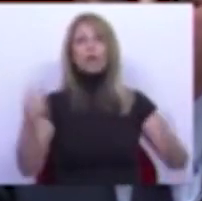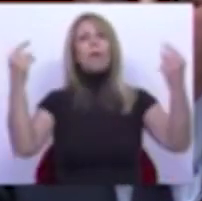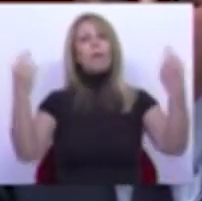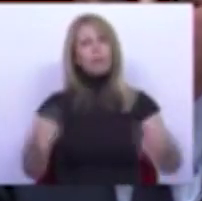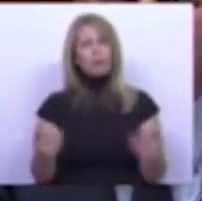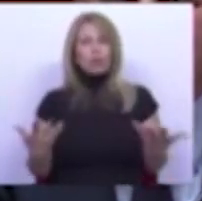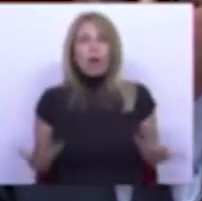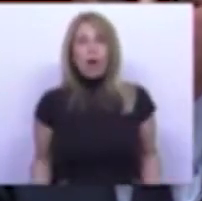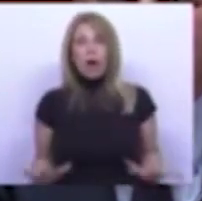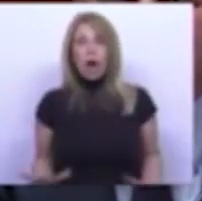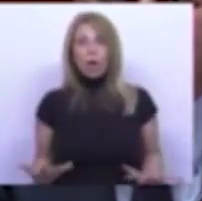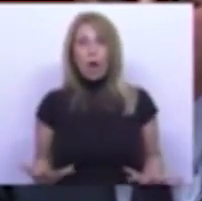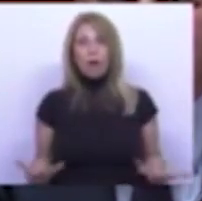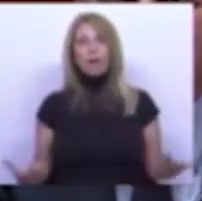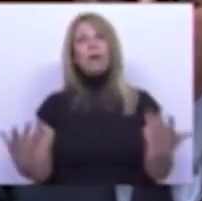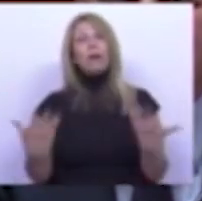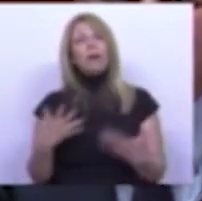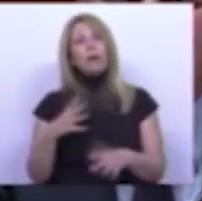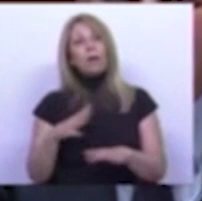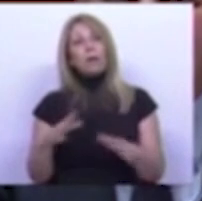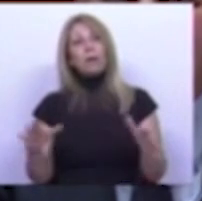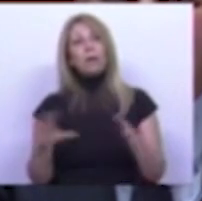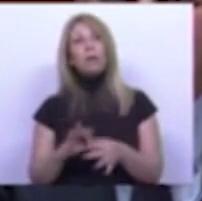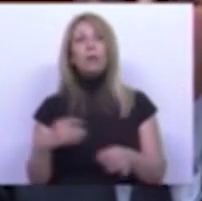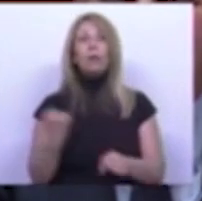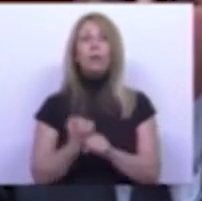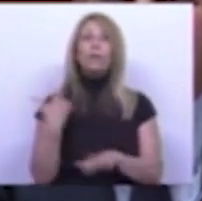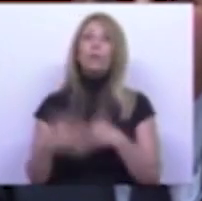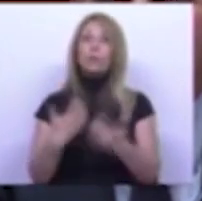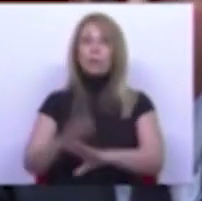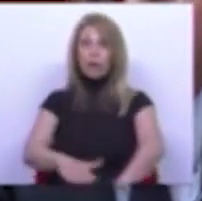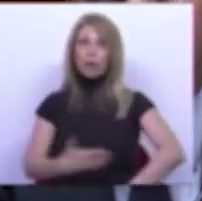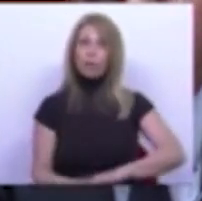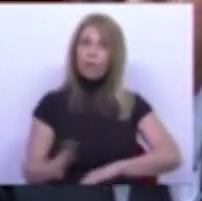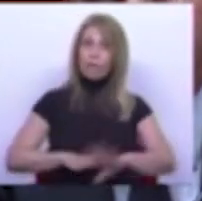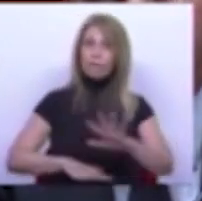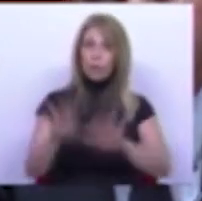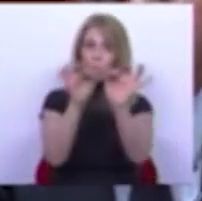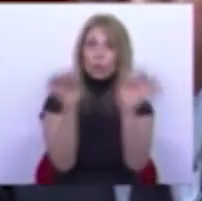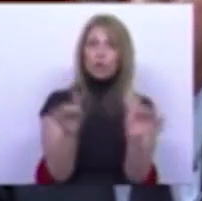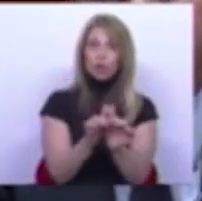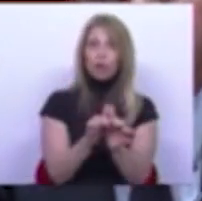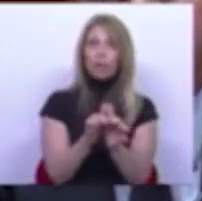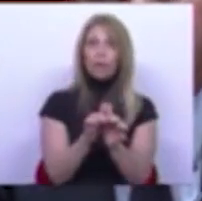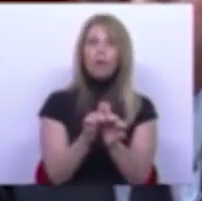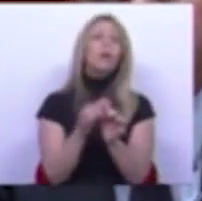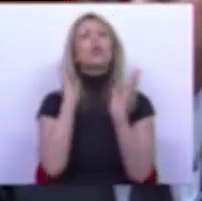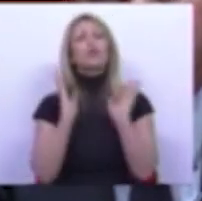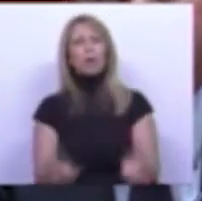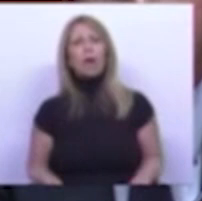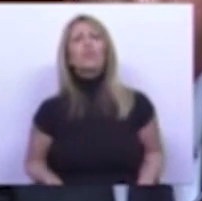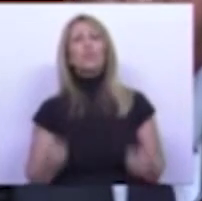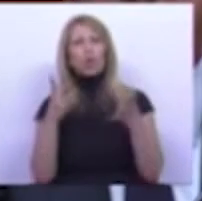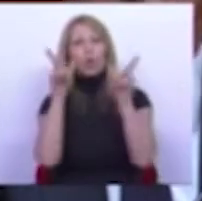neste momento, de acordo com o funcionamento e os reforços que foram feitos do sistema, nós conseguimos já não só